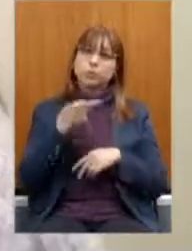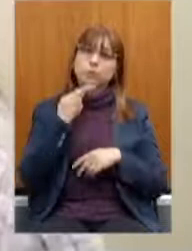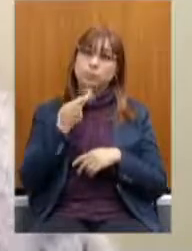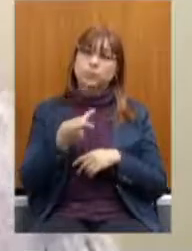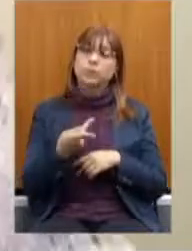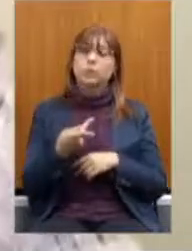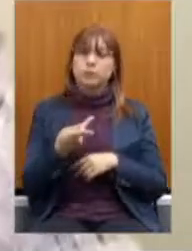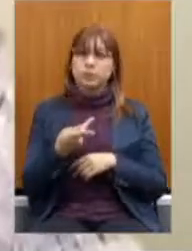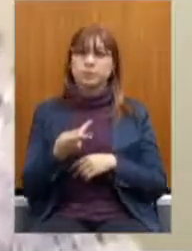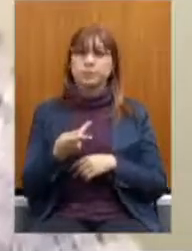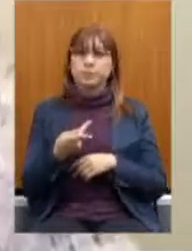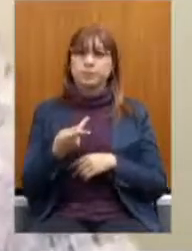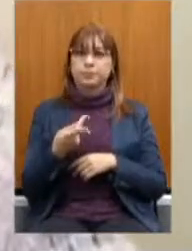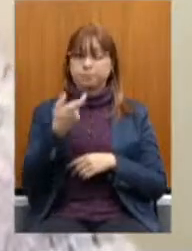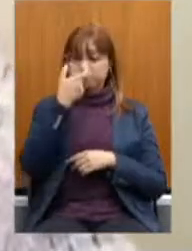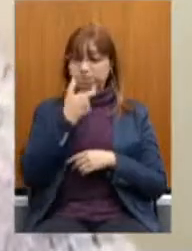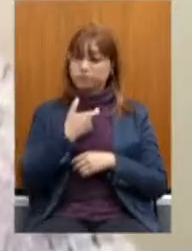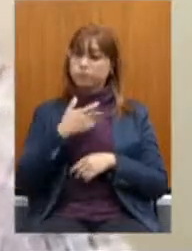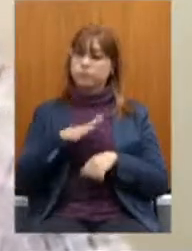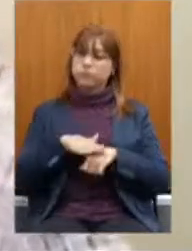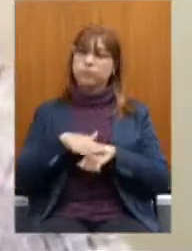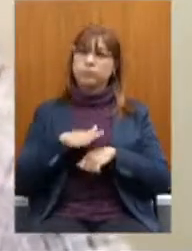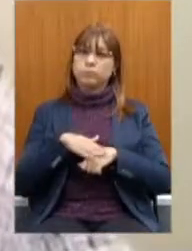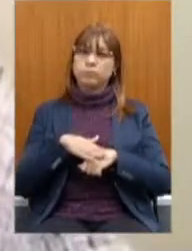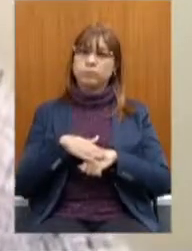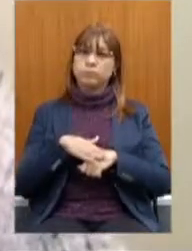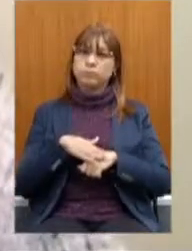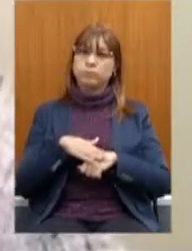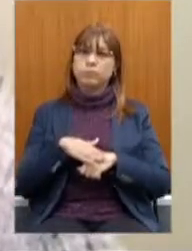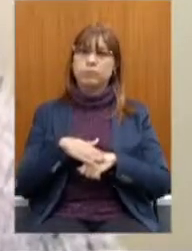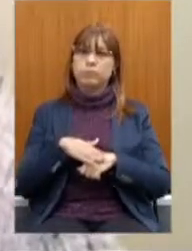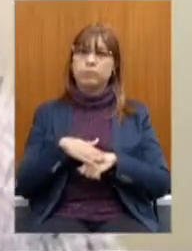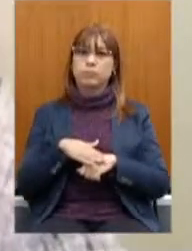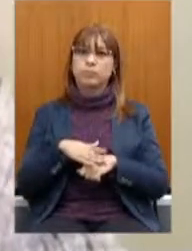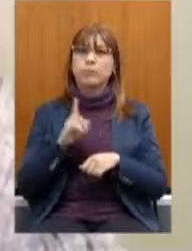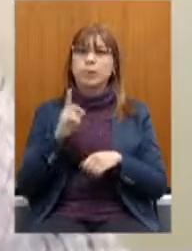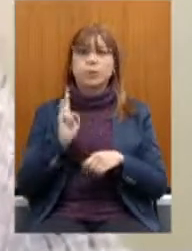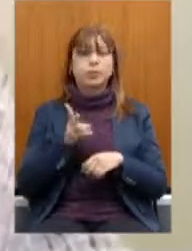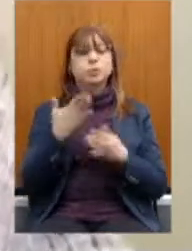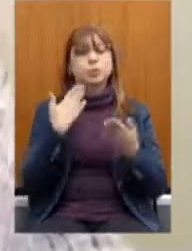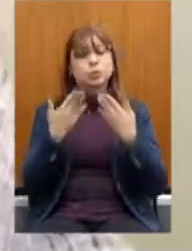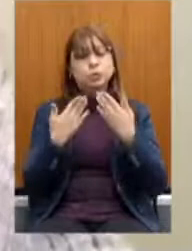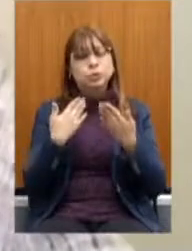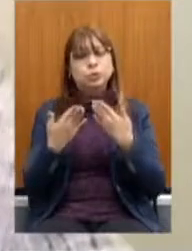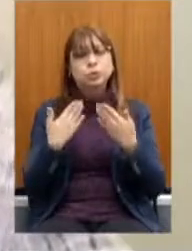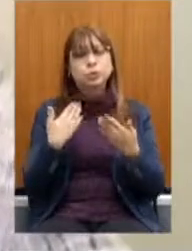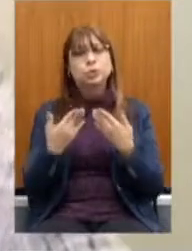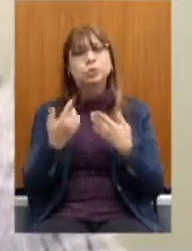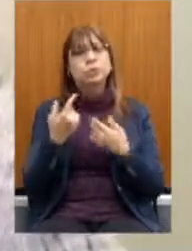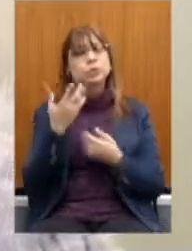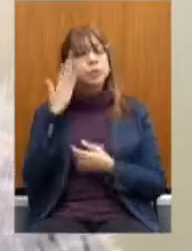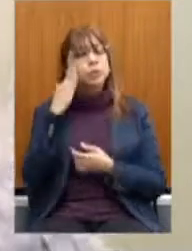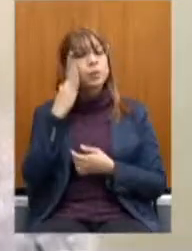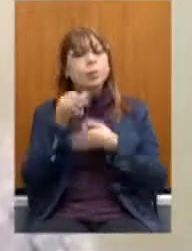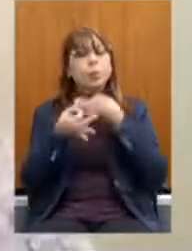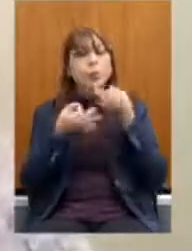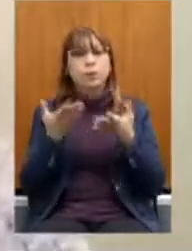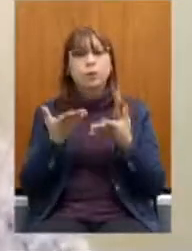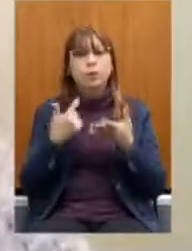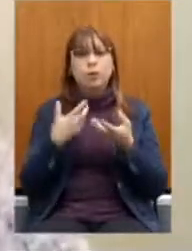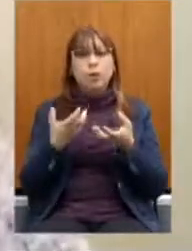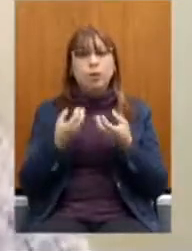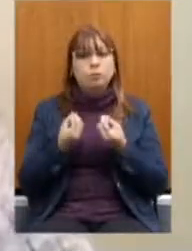que minha posição mesmo, eu sendo o governo, minha posição é do diálogo, é de levar as reivindicações e aí eu quero